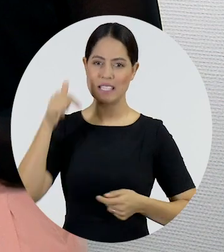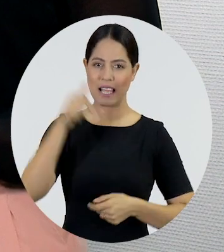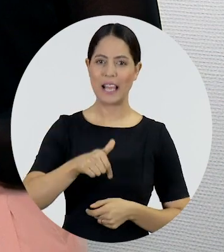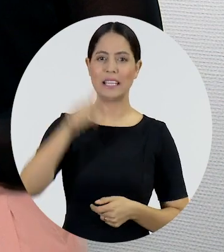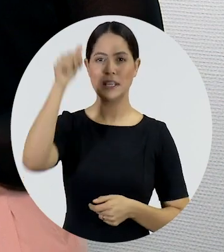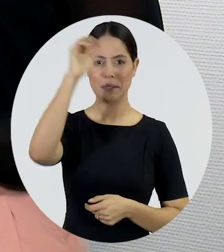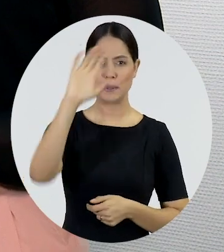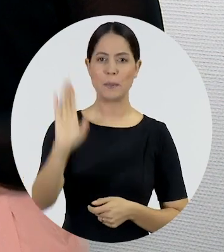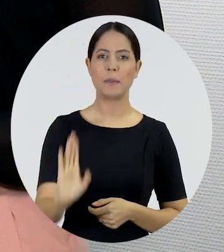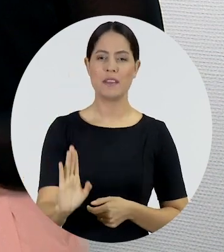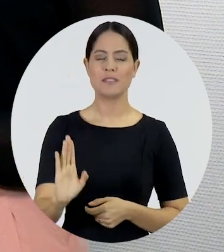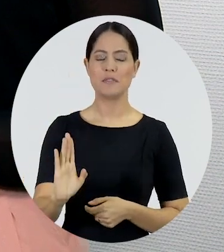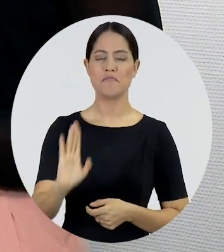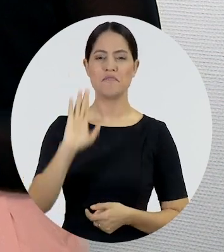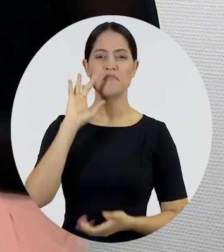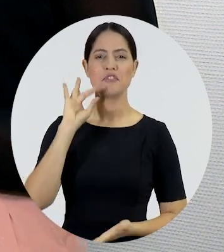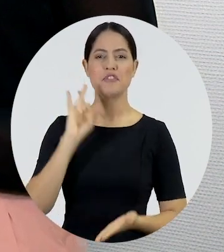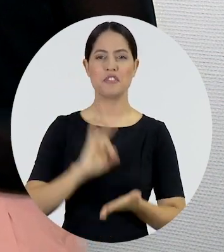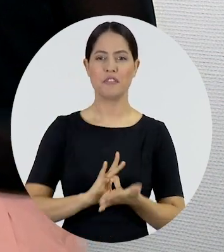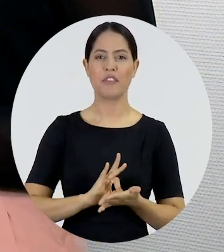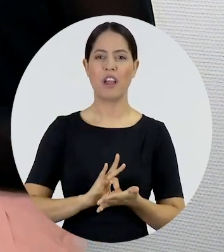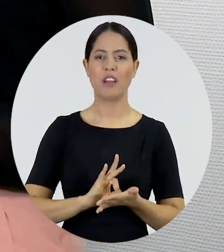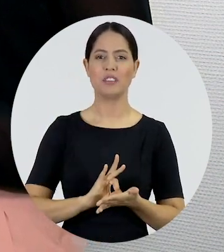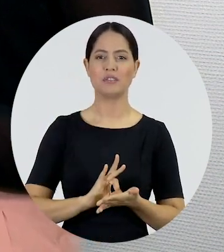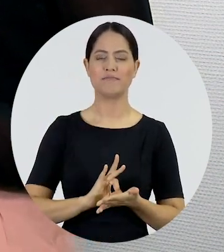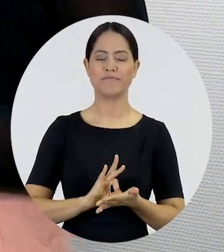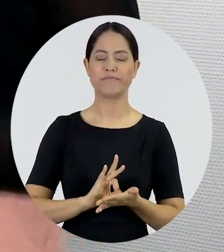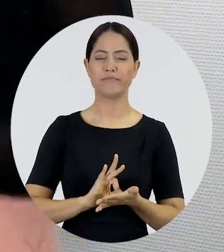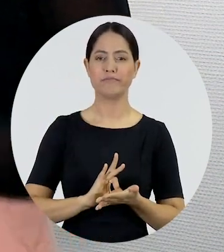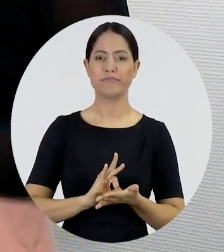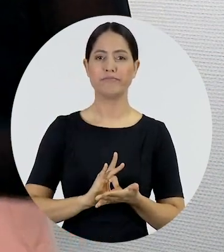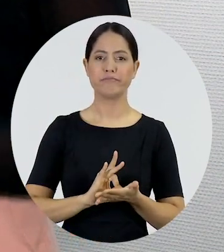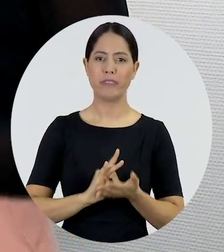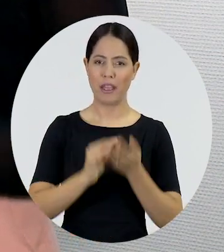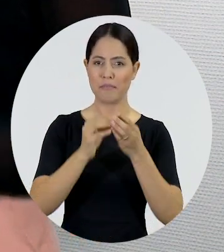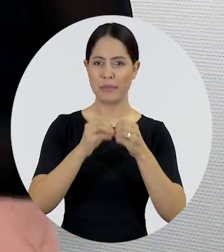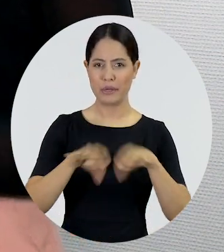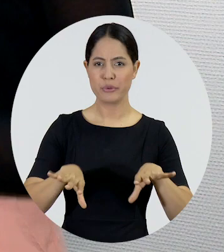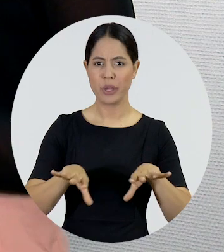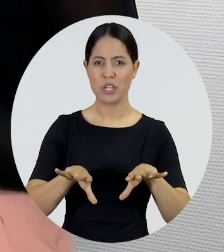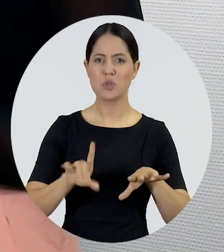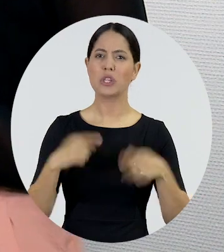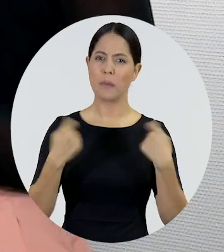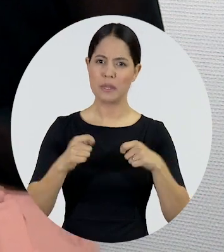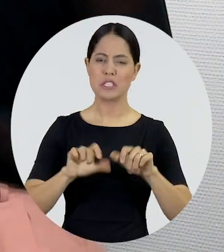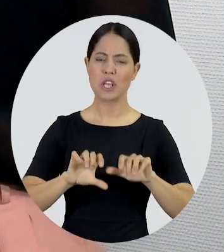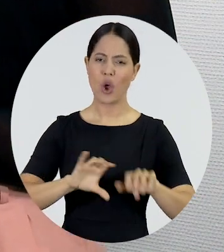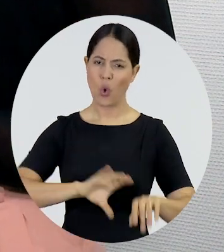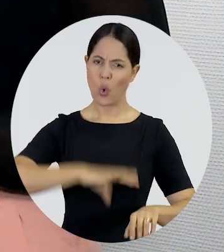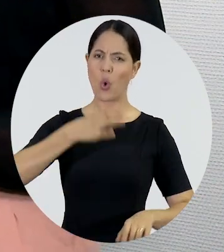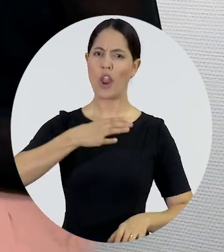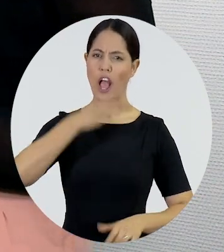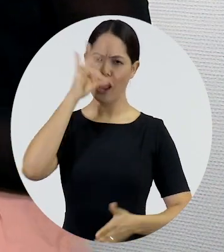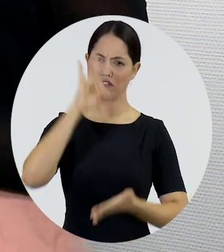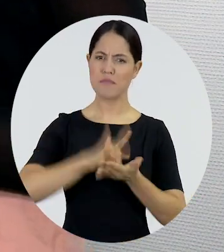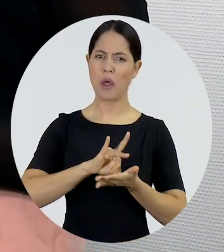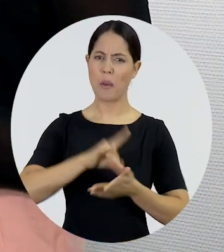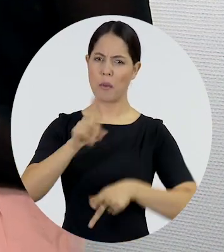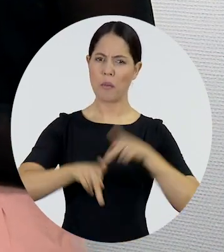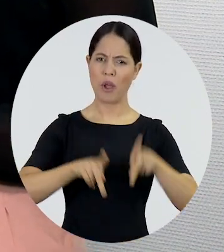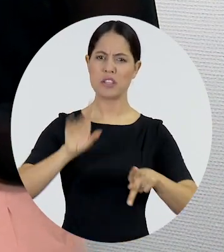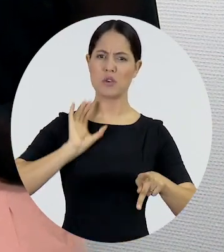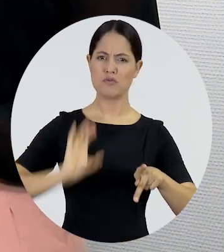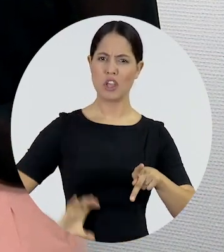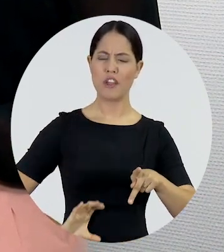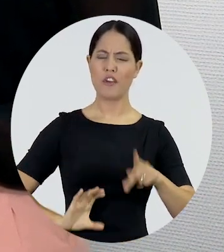humanos no Brasil estão na iminência de perecer e, com a coragem cívica e com a responsabilidade cívica própria